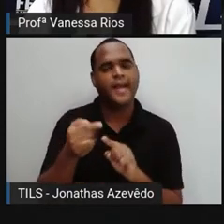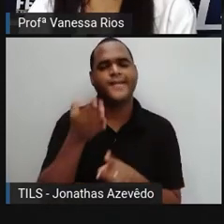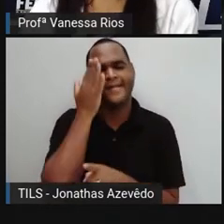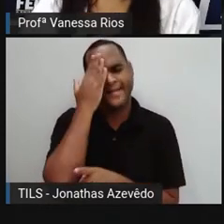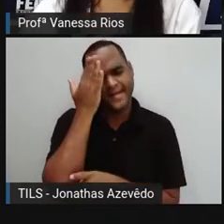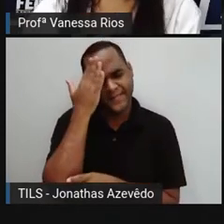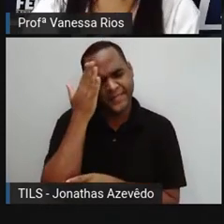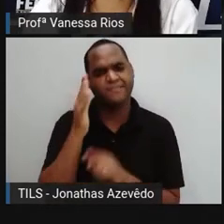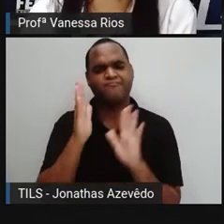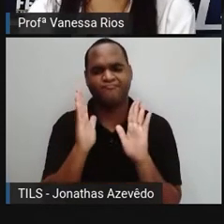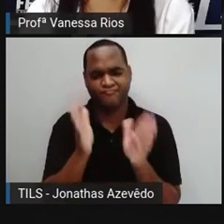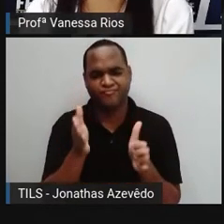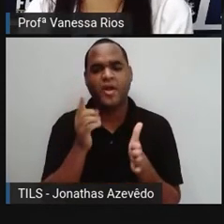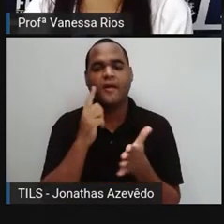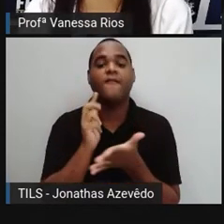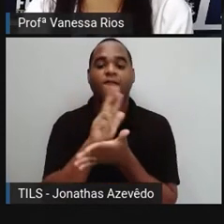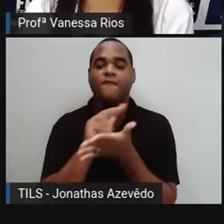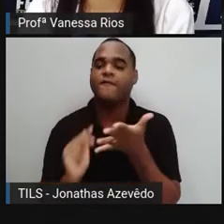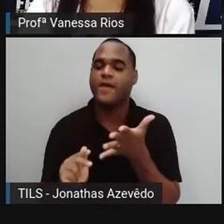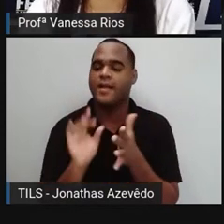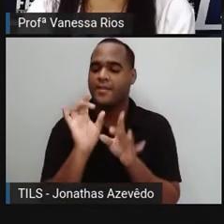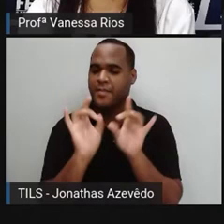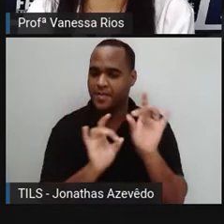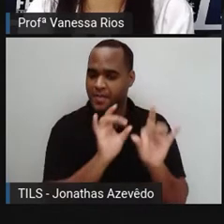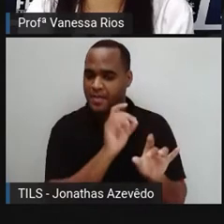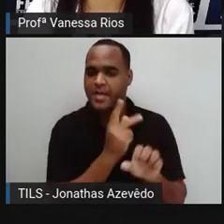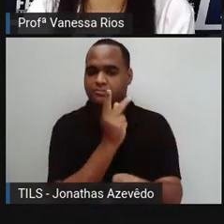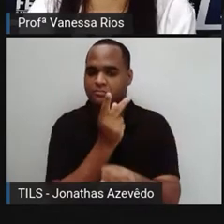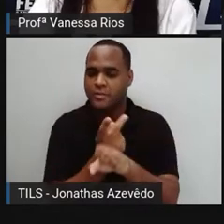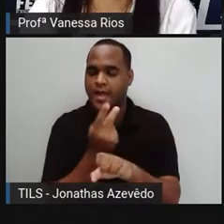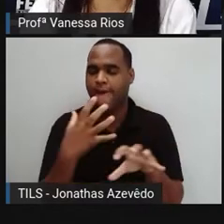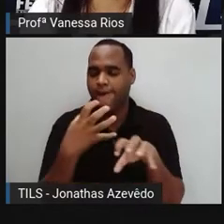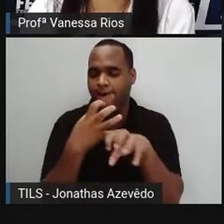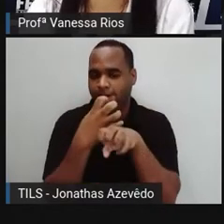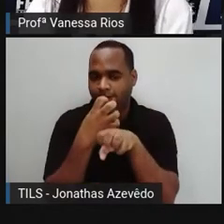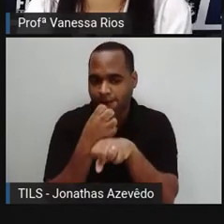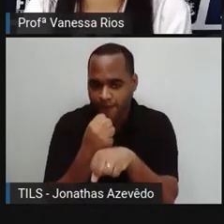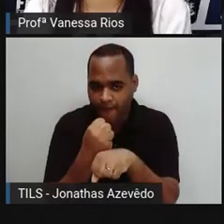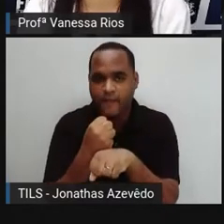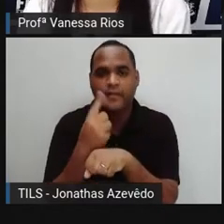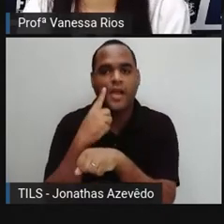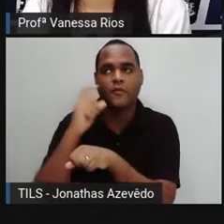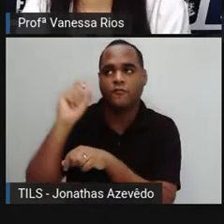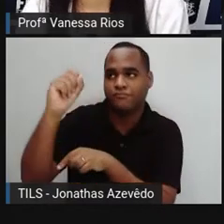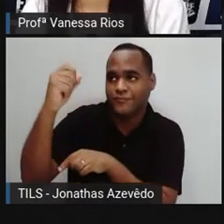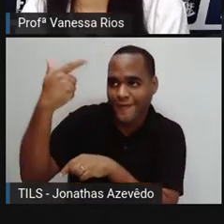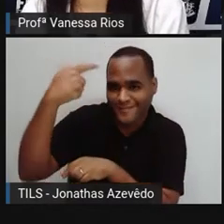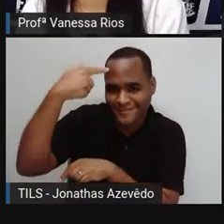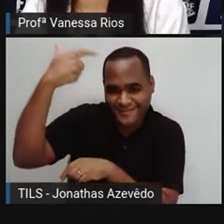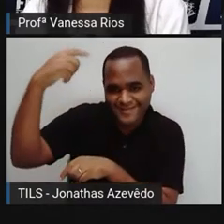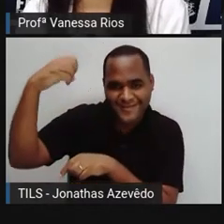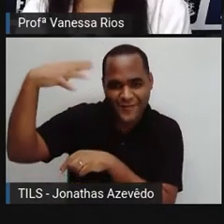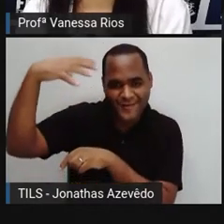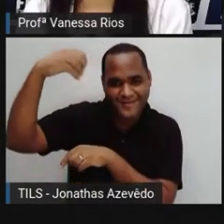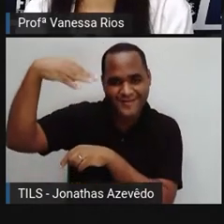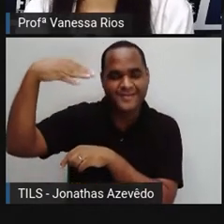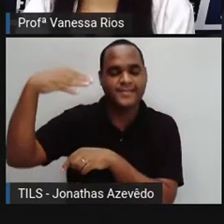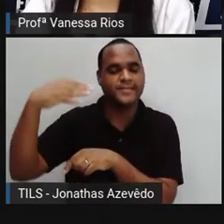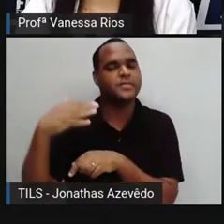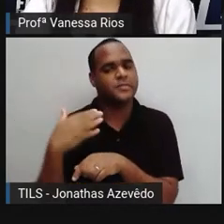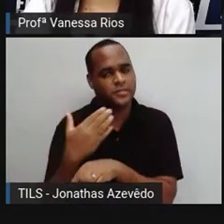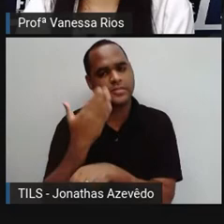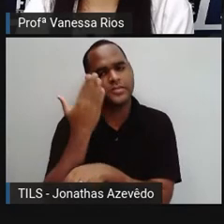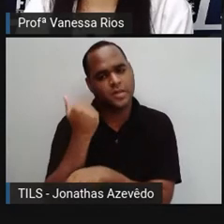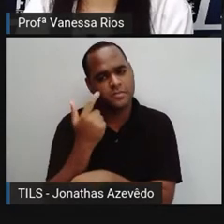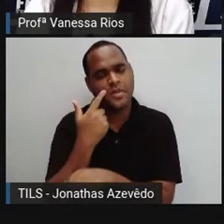já sabia que alguns compostos de prata oxidavam quando expostos à luz do sol. Então, a gente